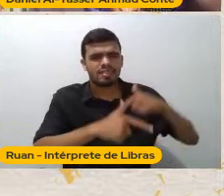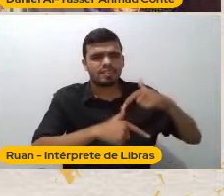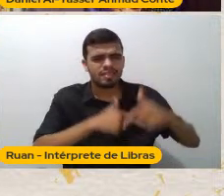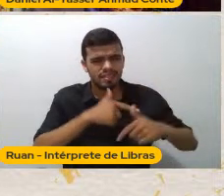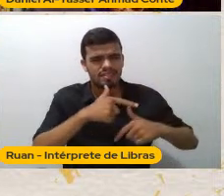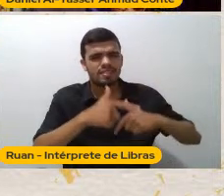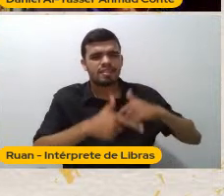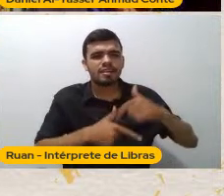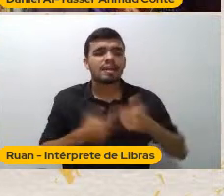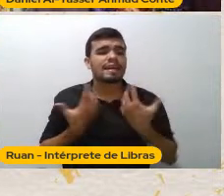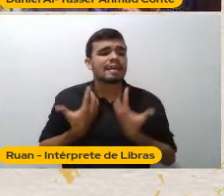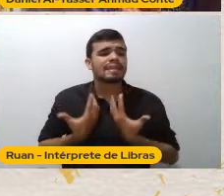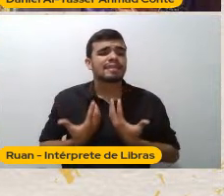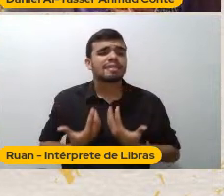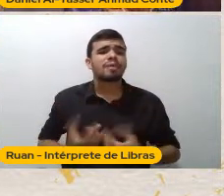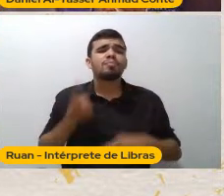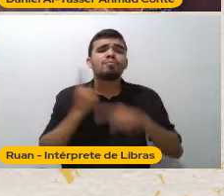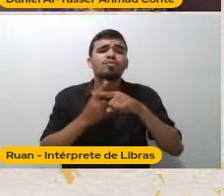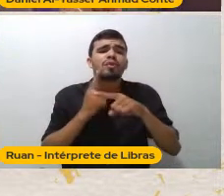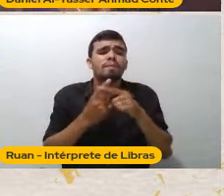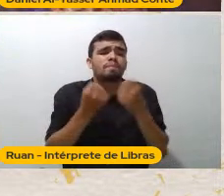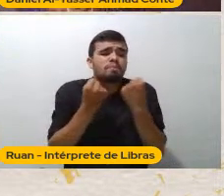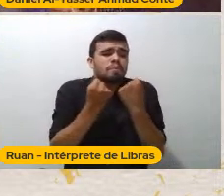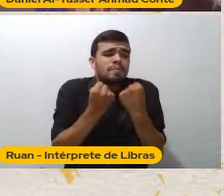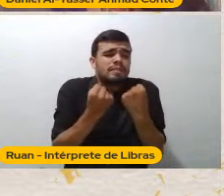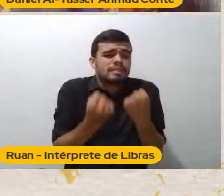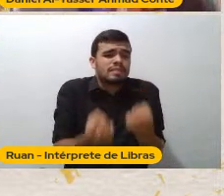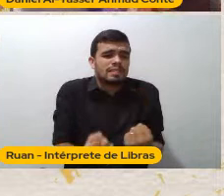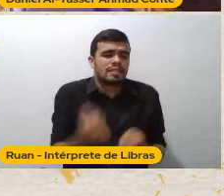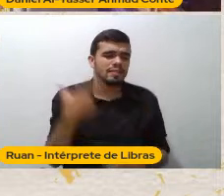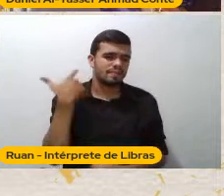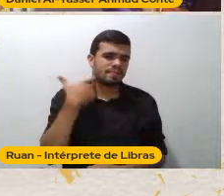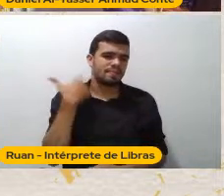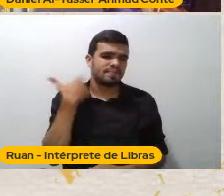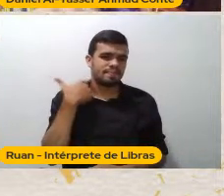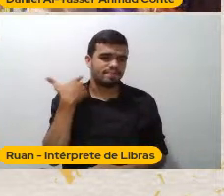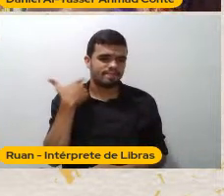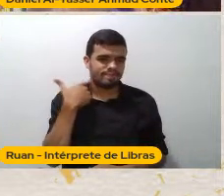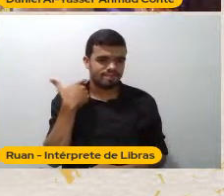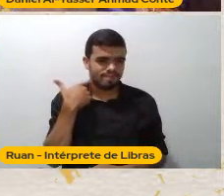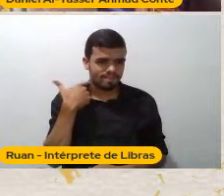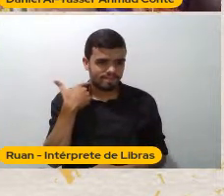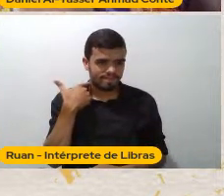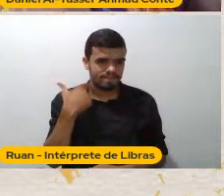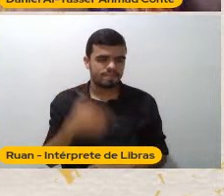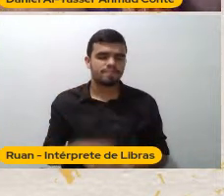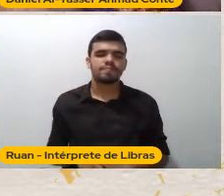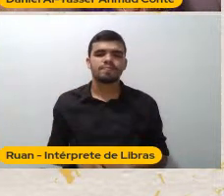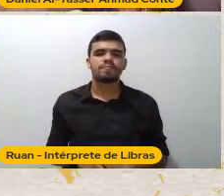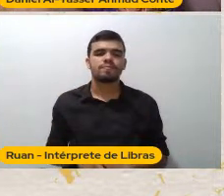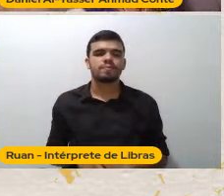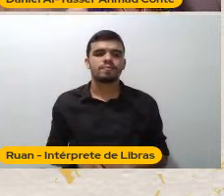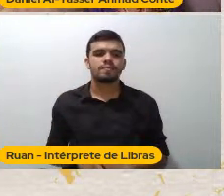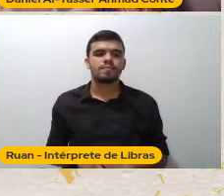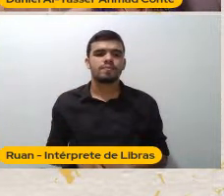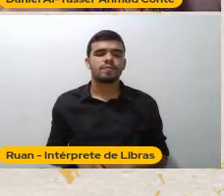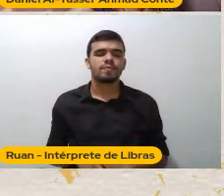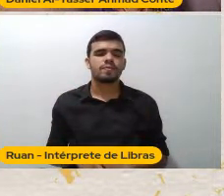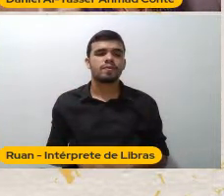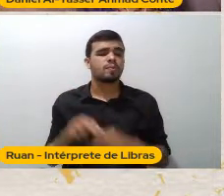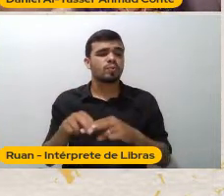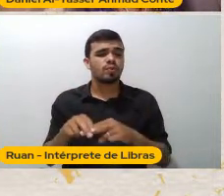Depois da queda Depois da queda De Granada Começaram essa migração Muito forte